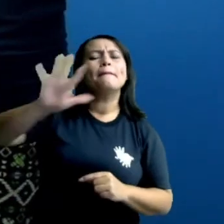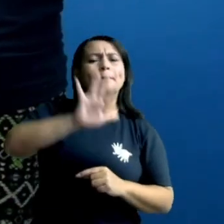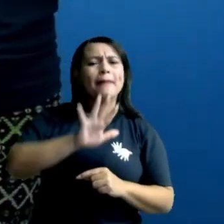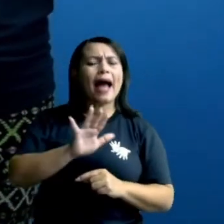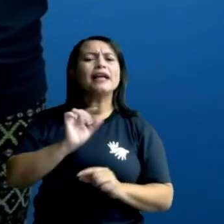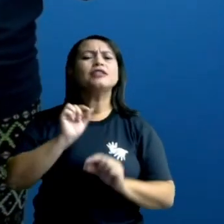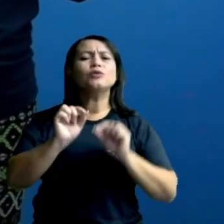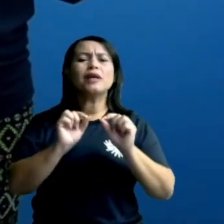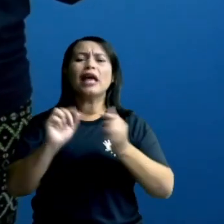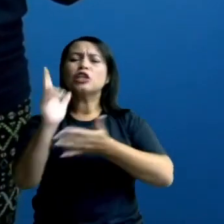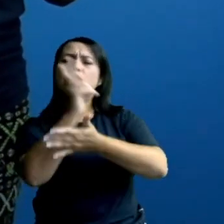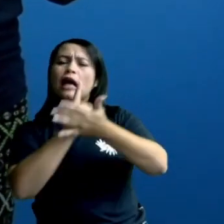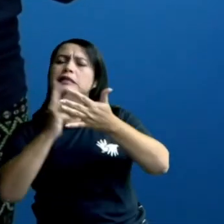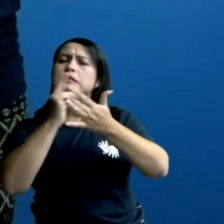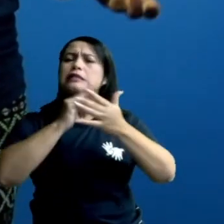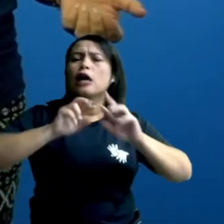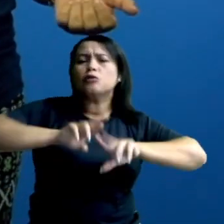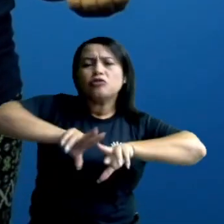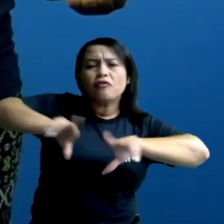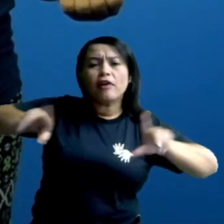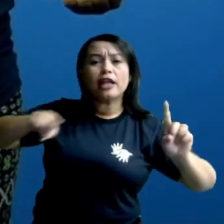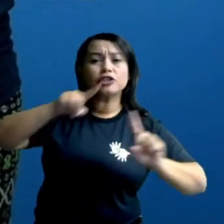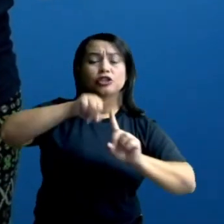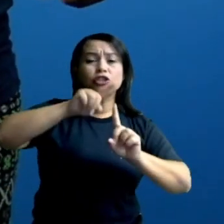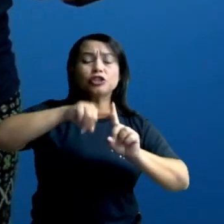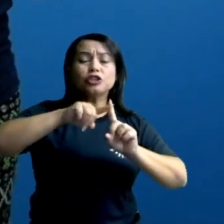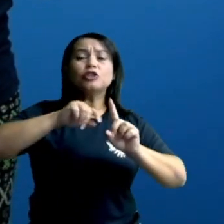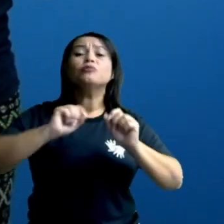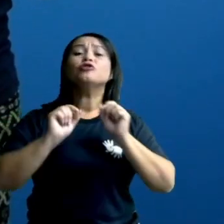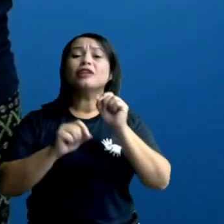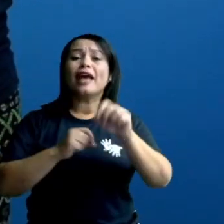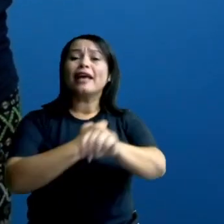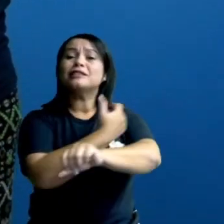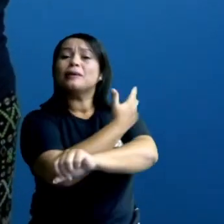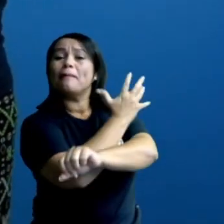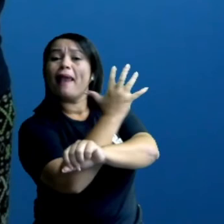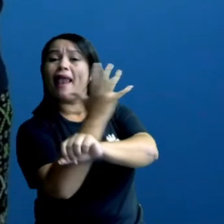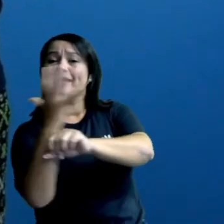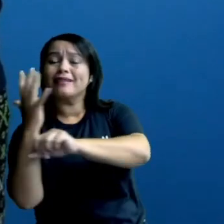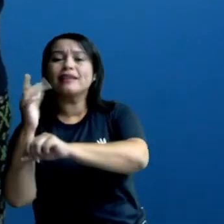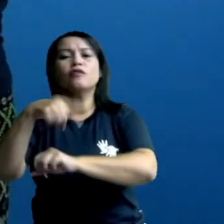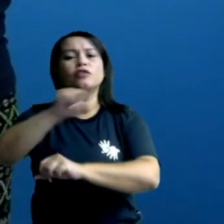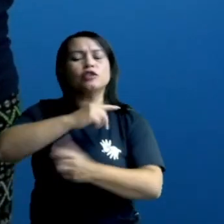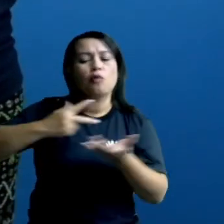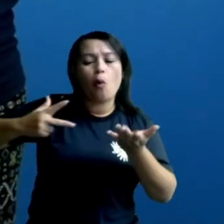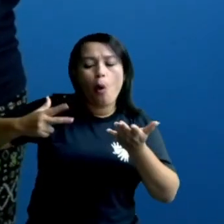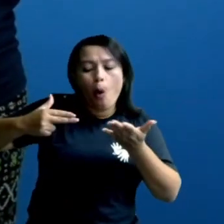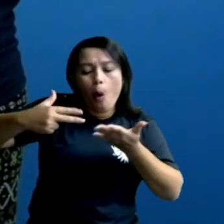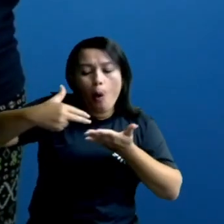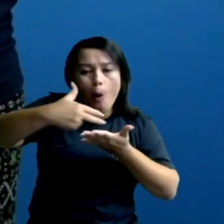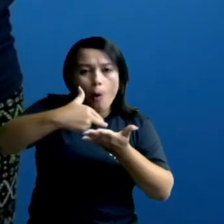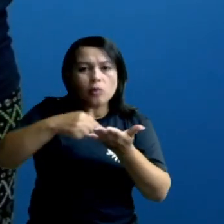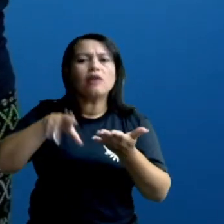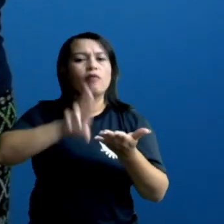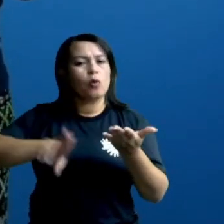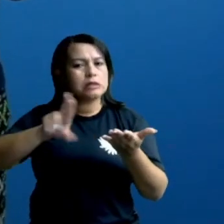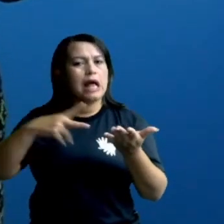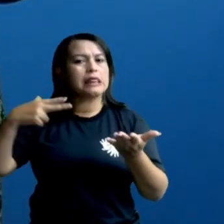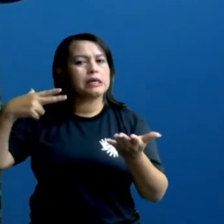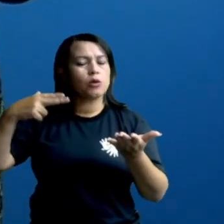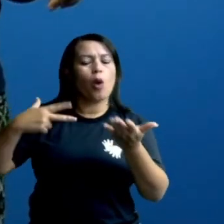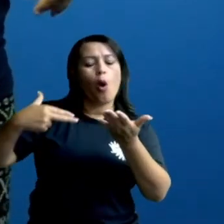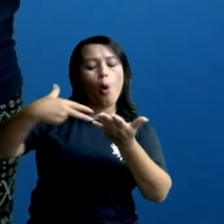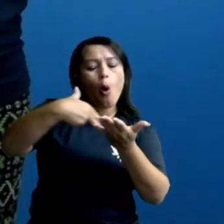figuras de diferentes tipos de plantas. Isso mesmo. E vocês vão cortar, utilizar a tesoura,